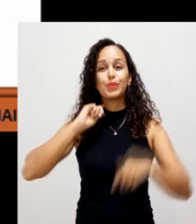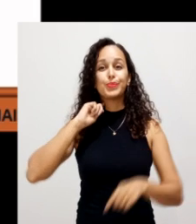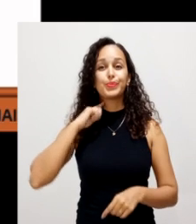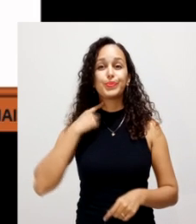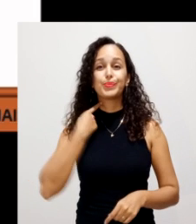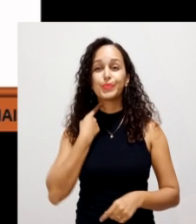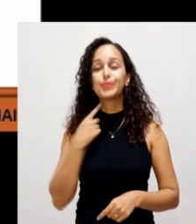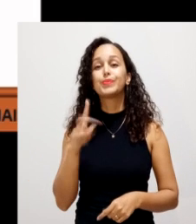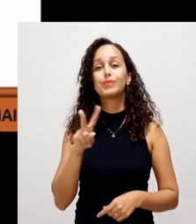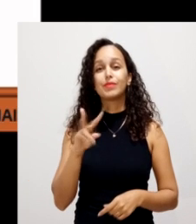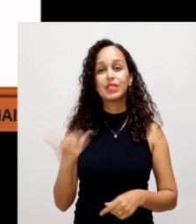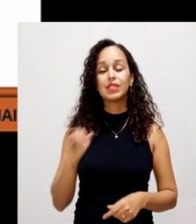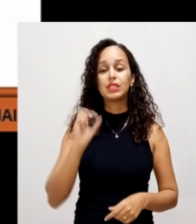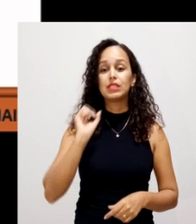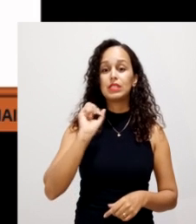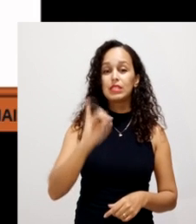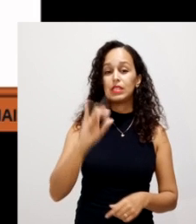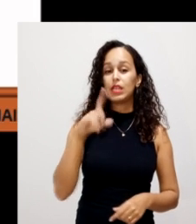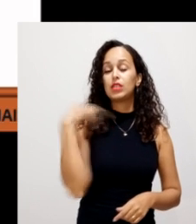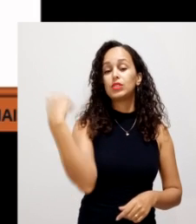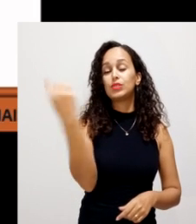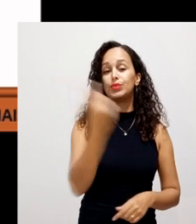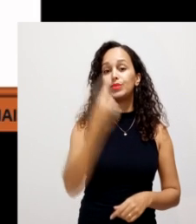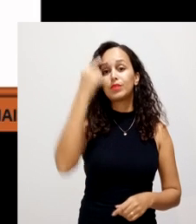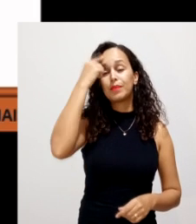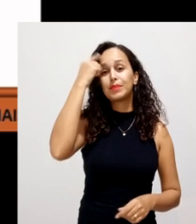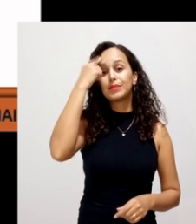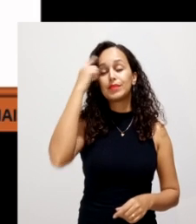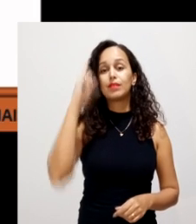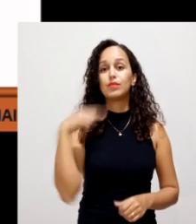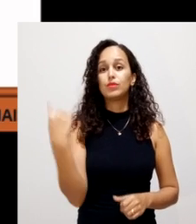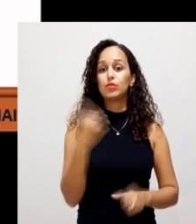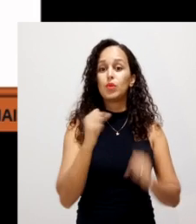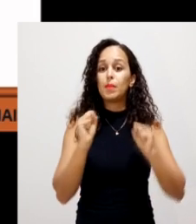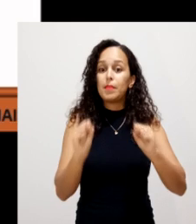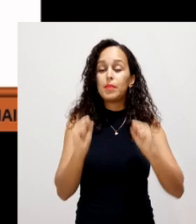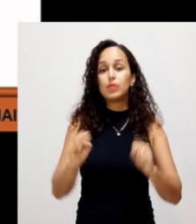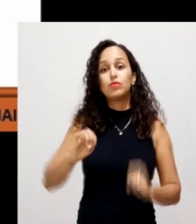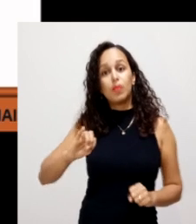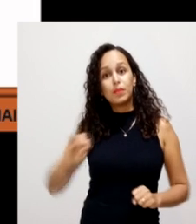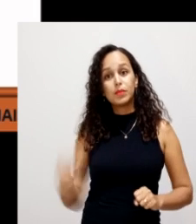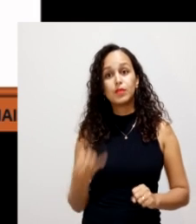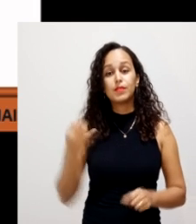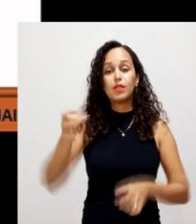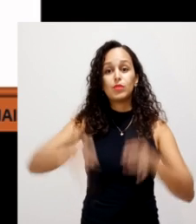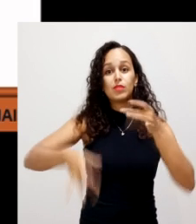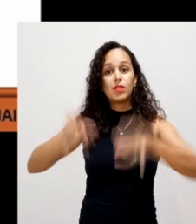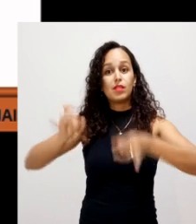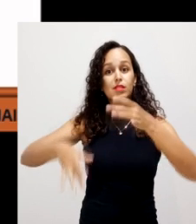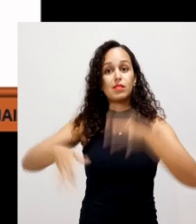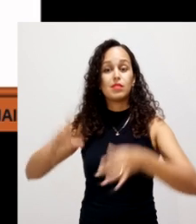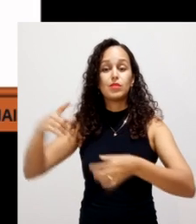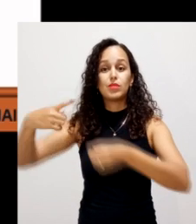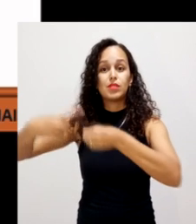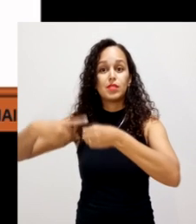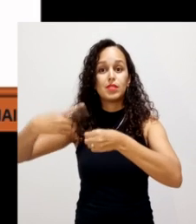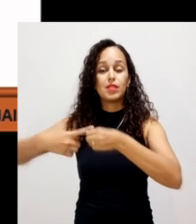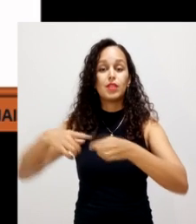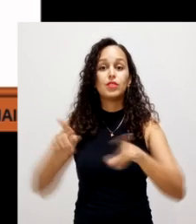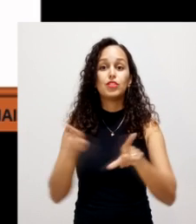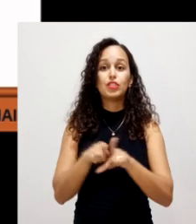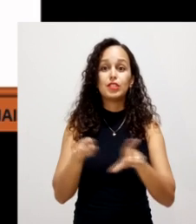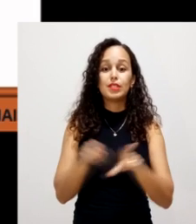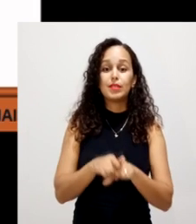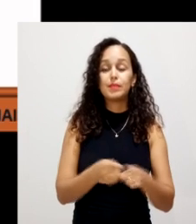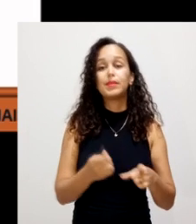Se nós pensarmos, nós podemos aproveitar tantos resíduos urbanos, como os resíduos provenientes de